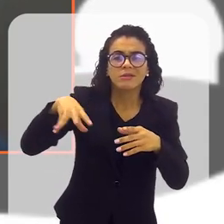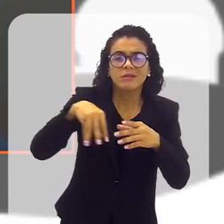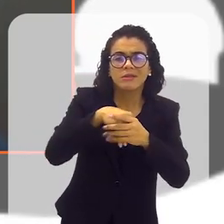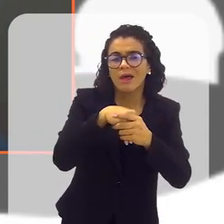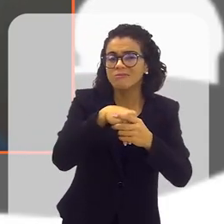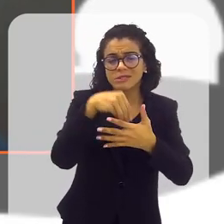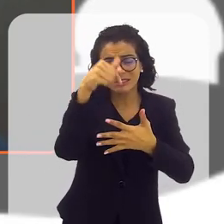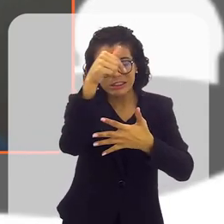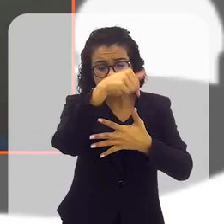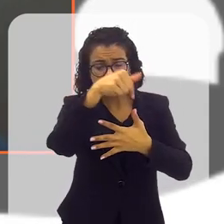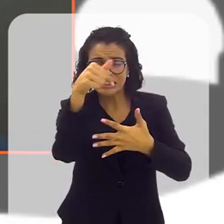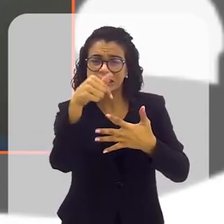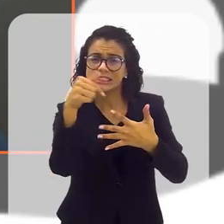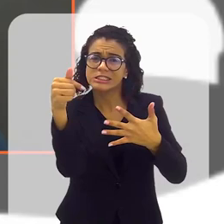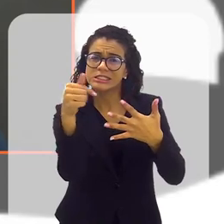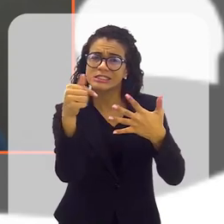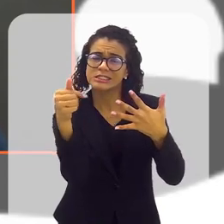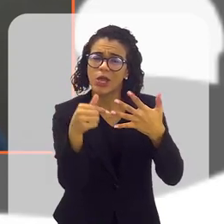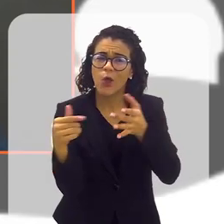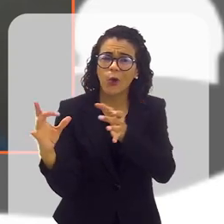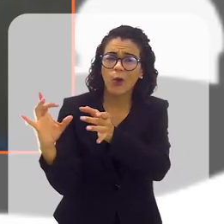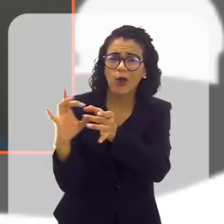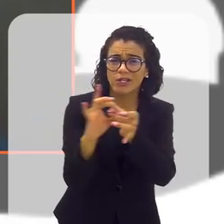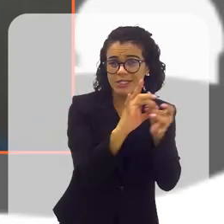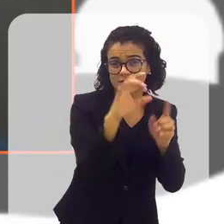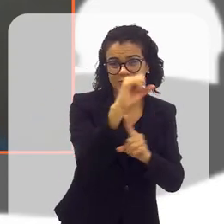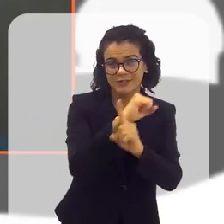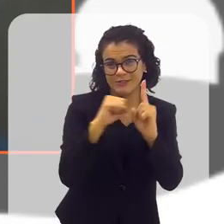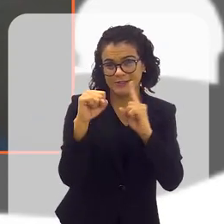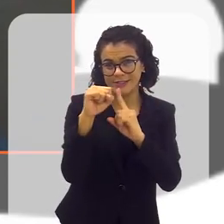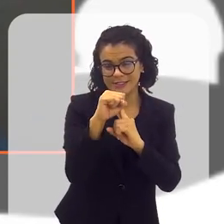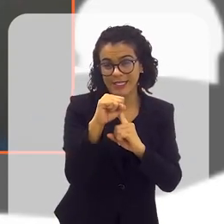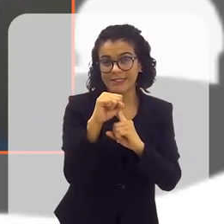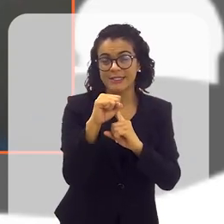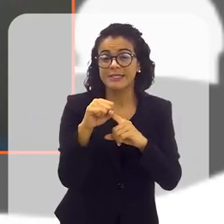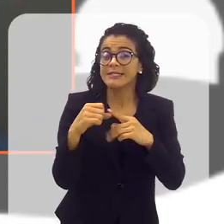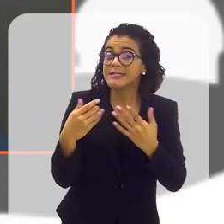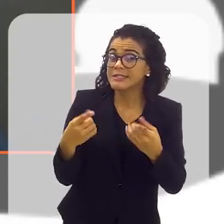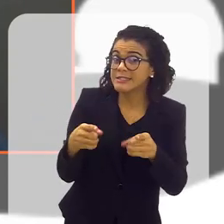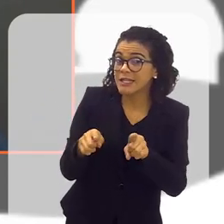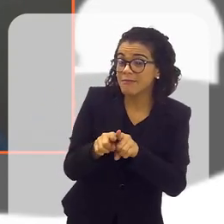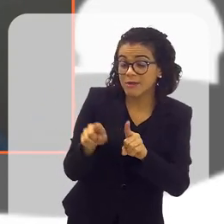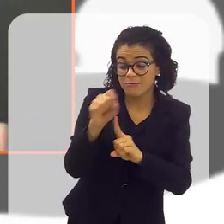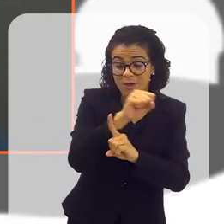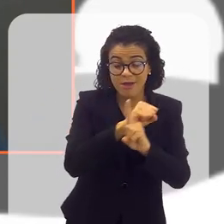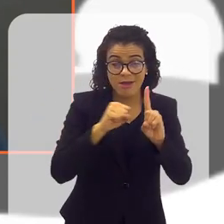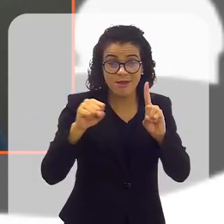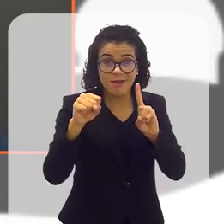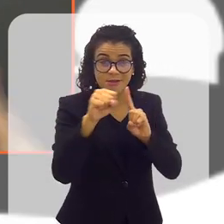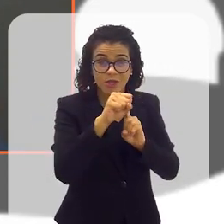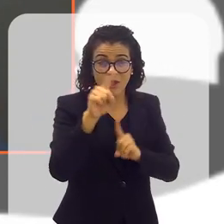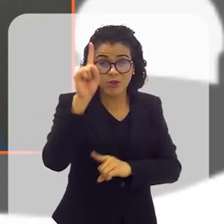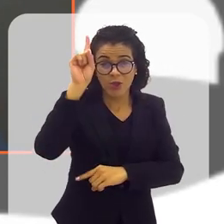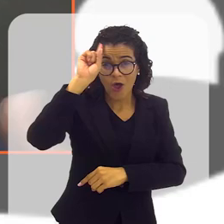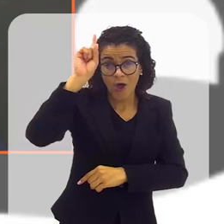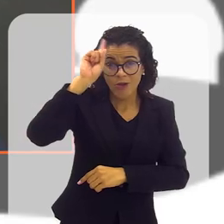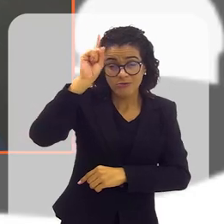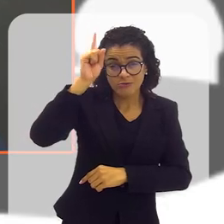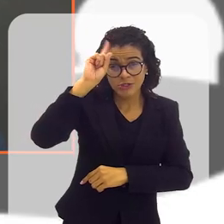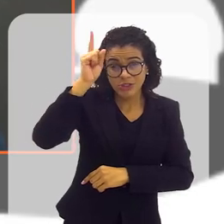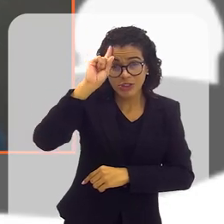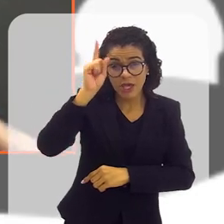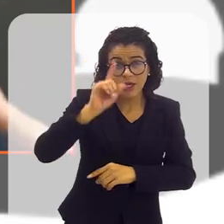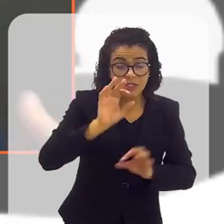mulheres, ela está presente em todos os contextos da sociedade, e uma sociedade que a cada